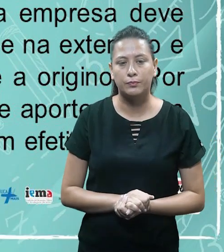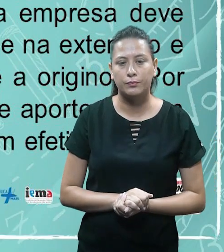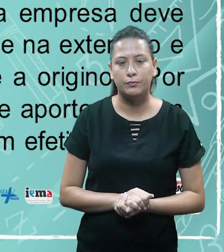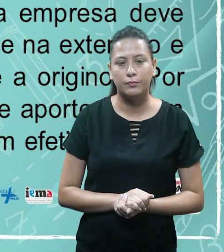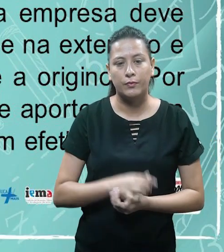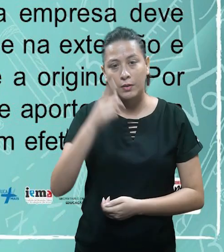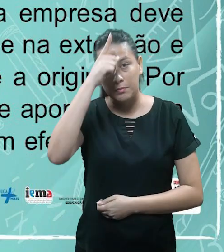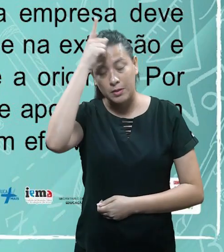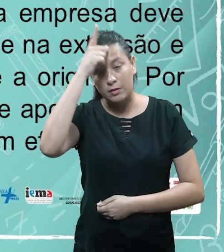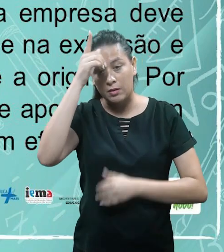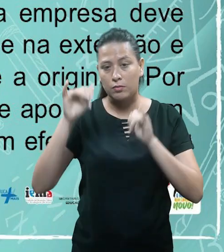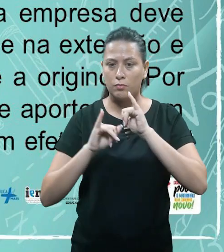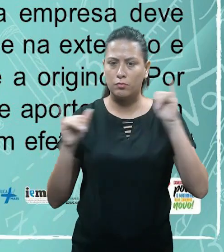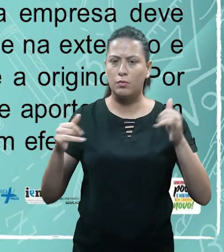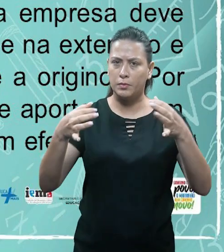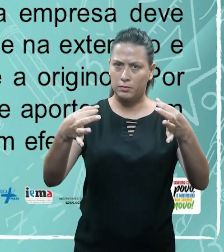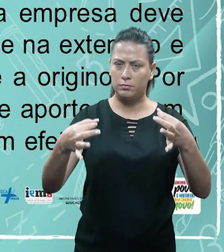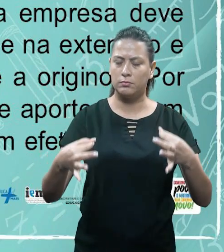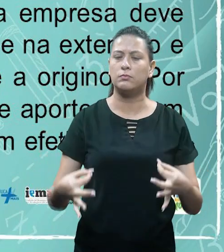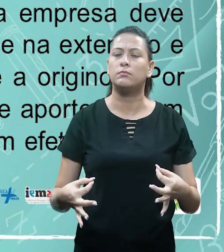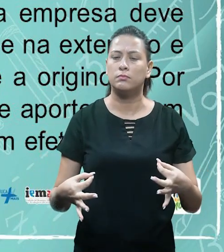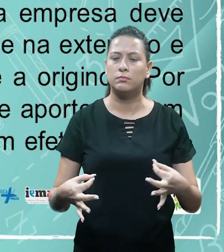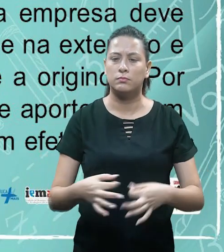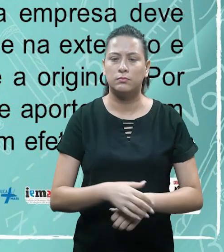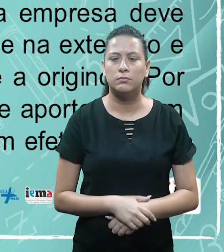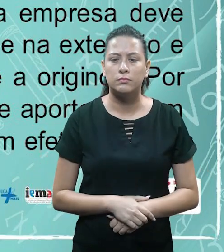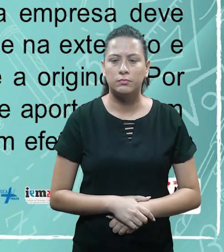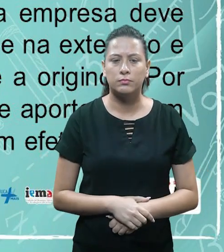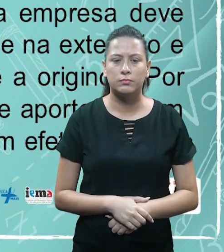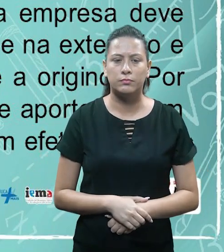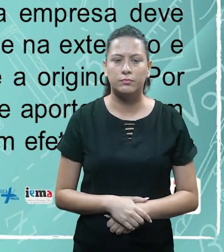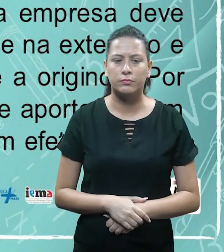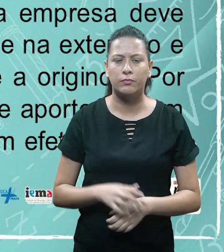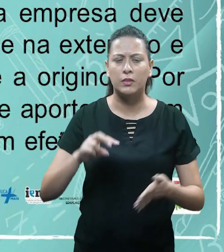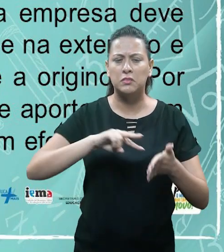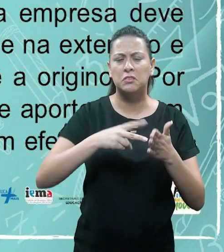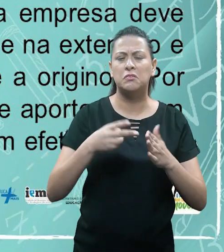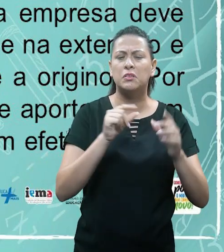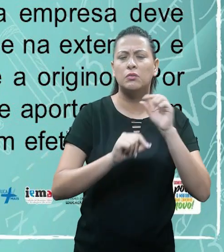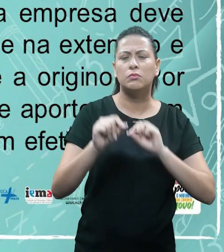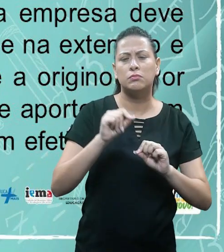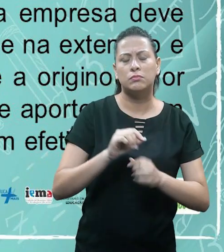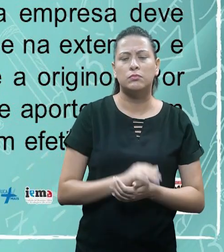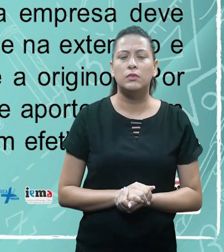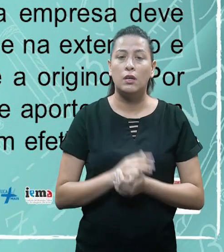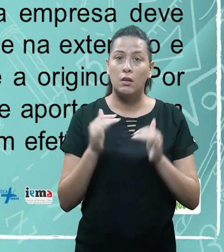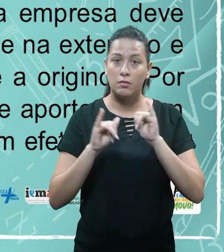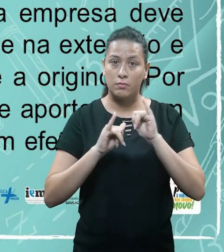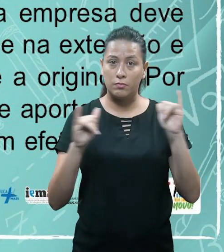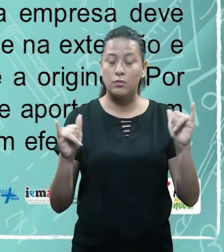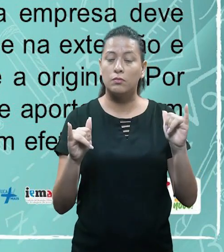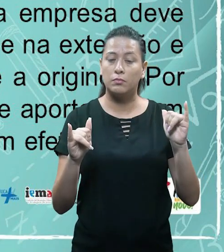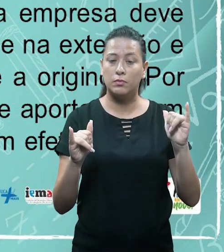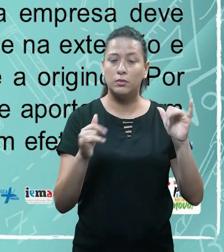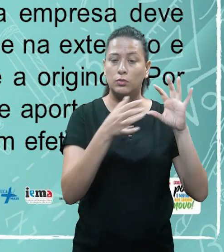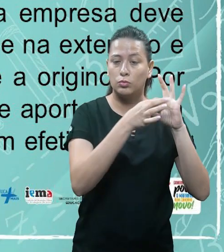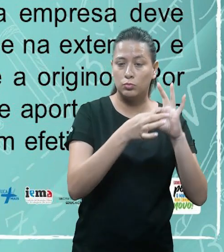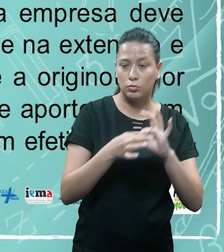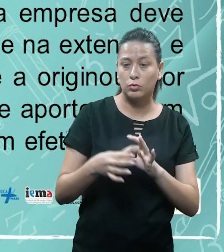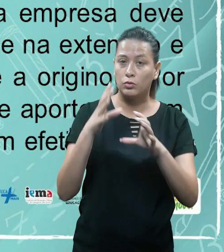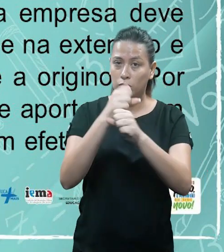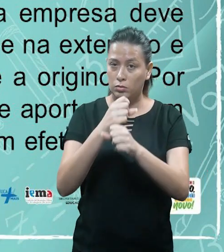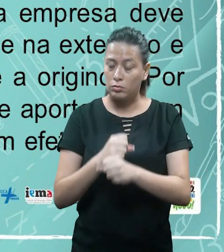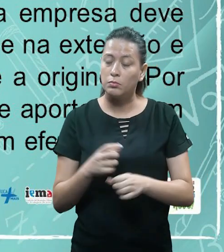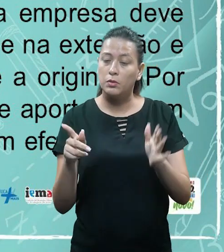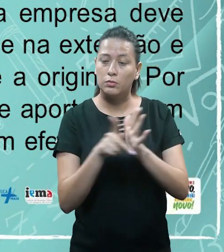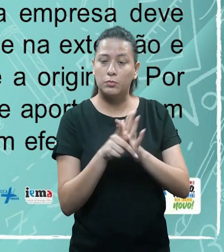informações íntegras e tempestivas. Isto quer dizer que toda informação incorporada à contabilidade da